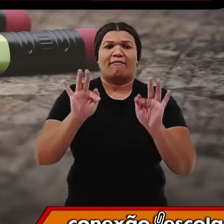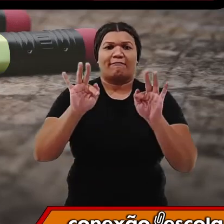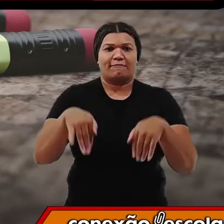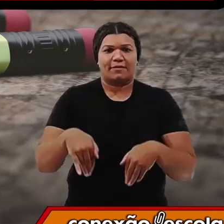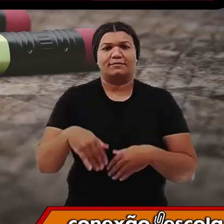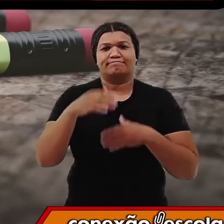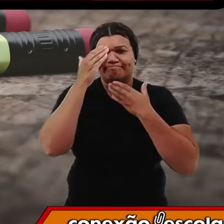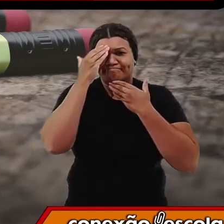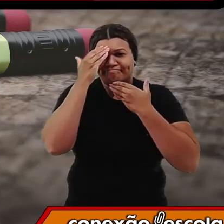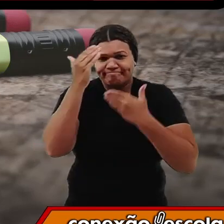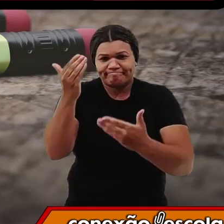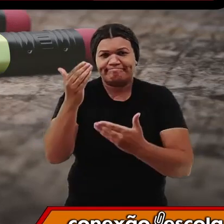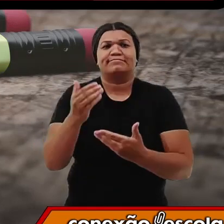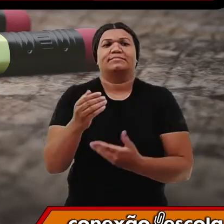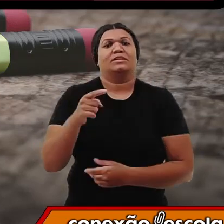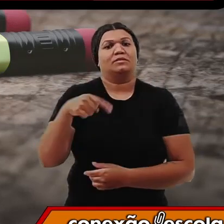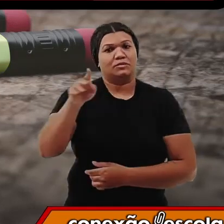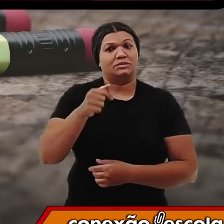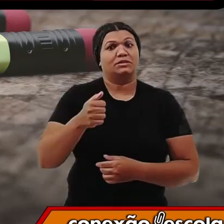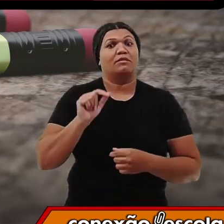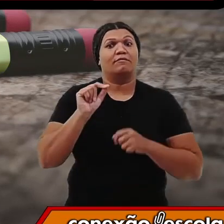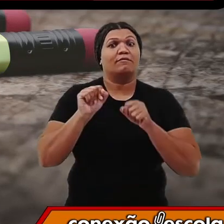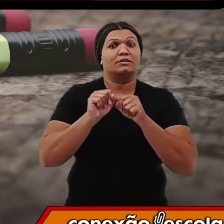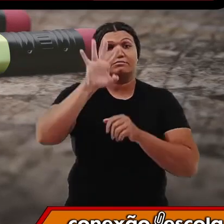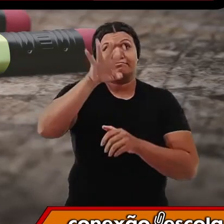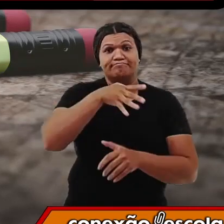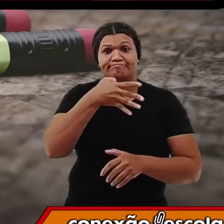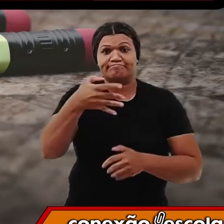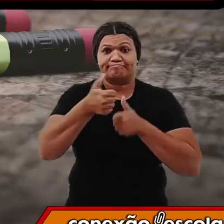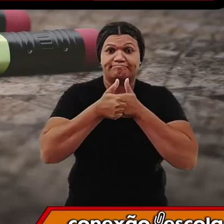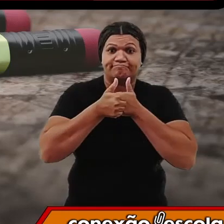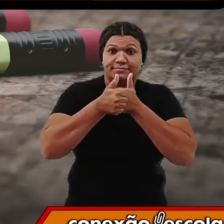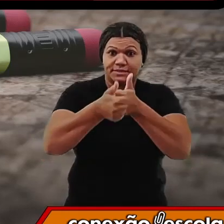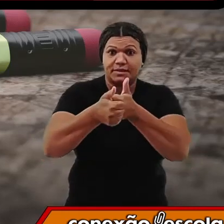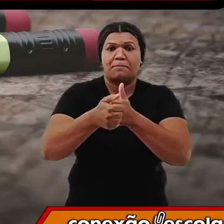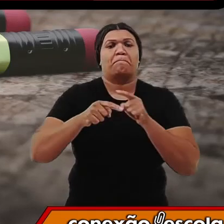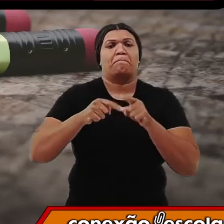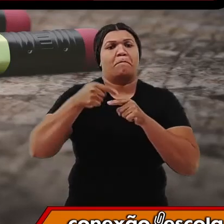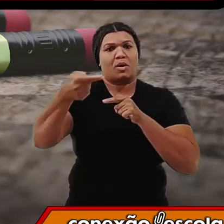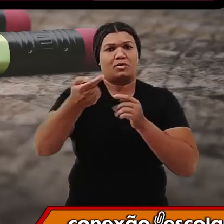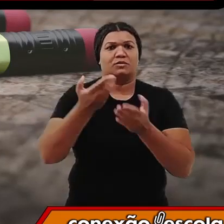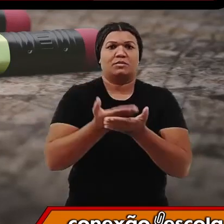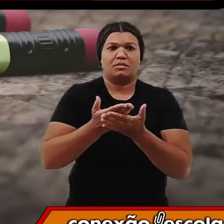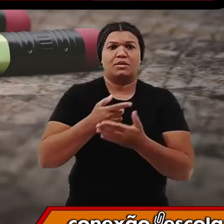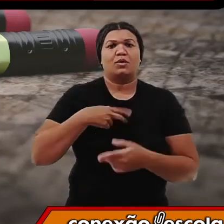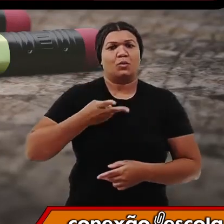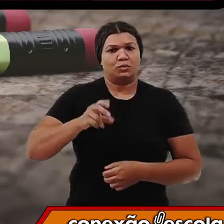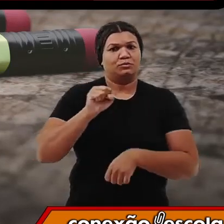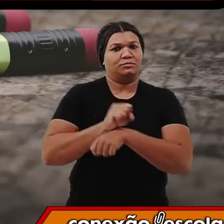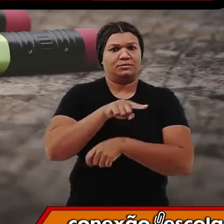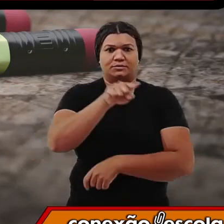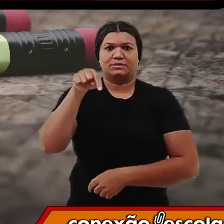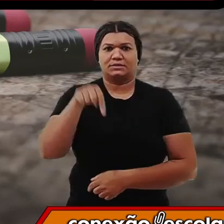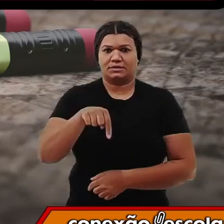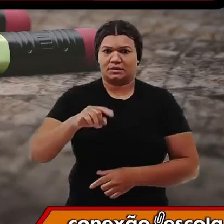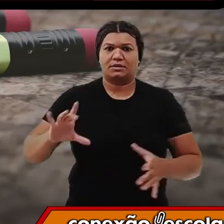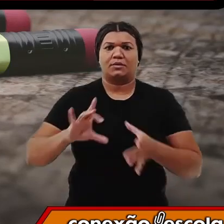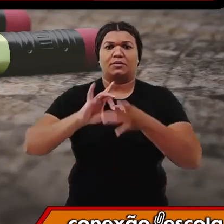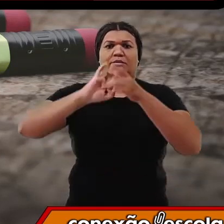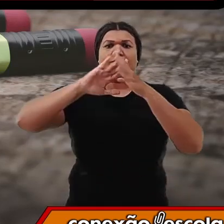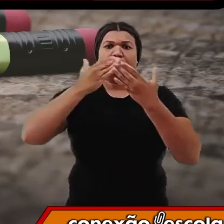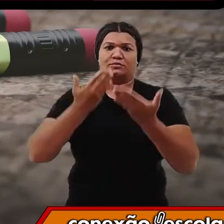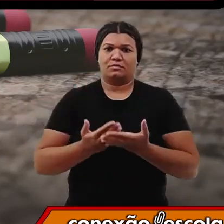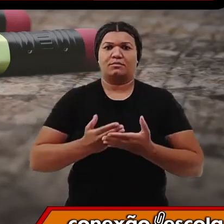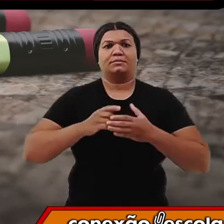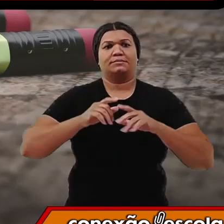Valeu demais. Sigam o calendário, acompanhem as próximas aulas e eu continuo esperando vocês aqui no Conexão